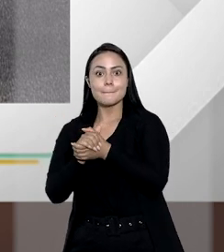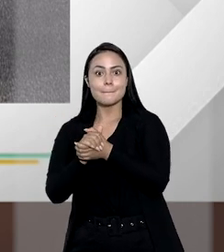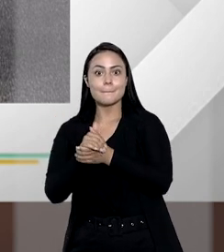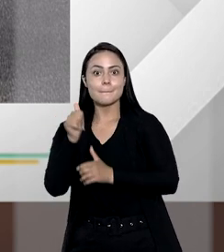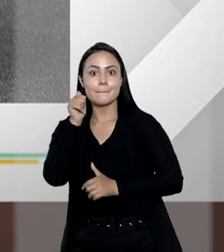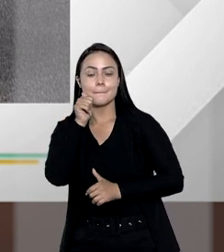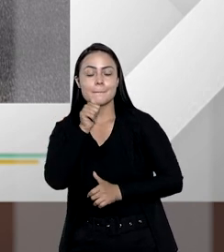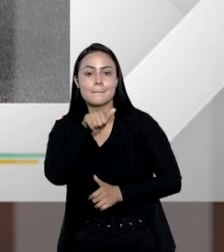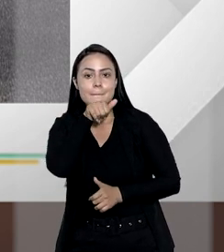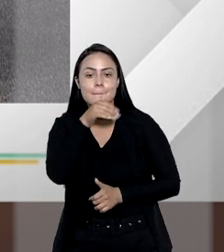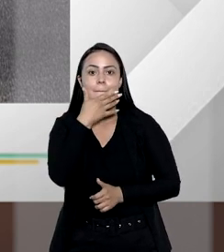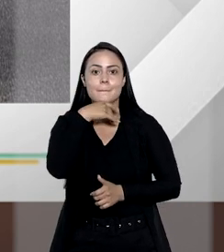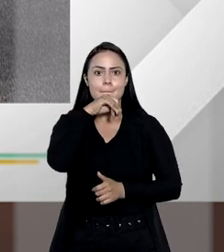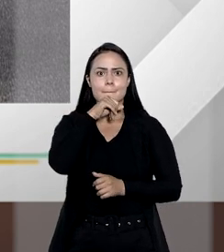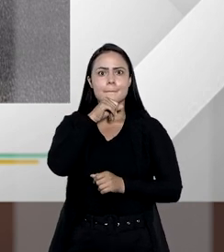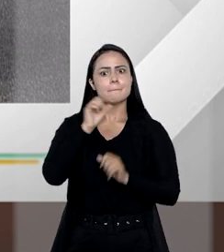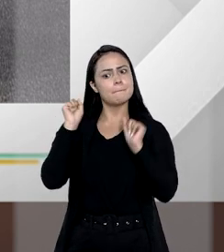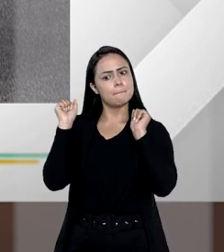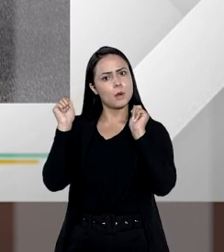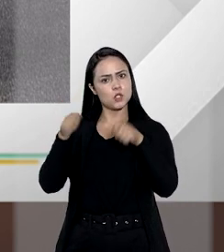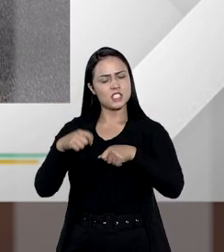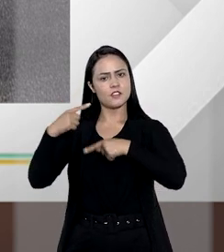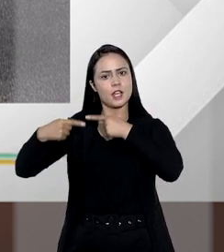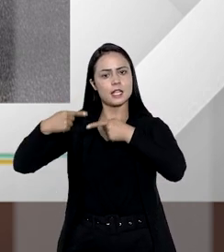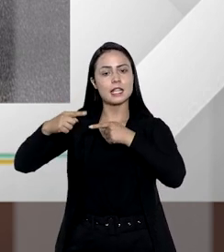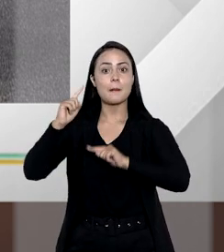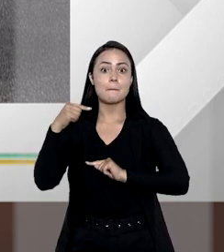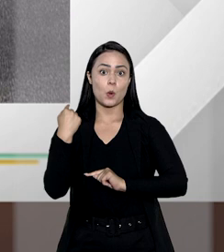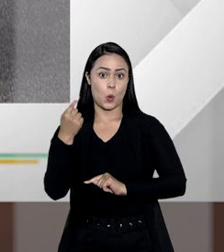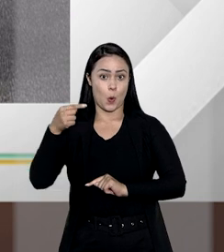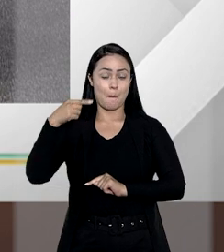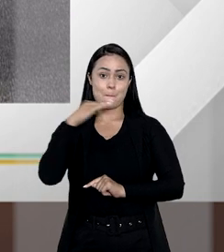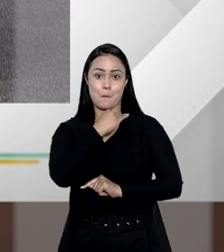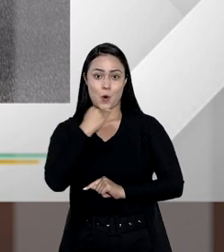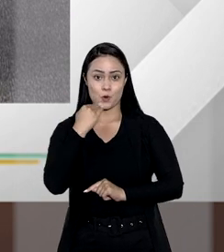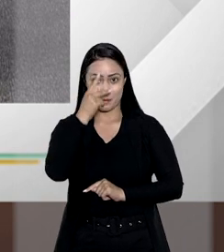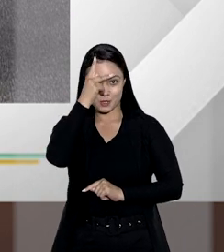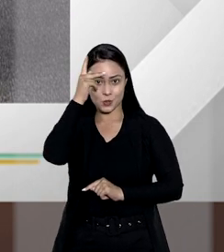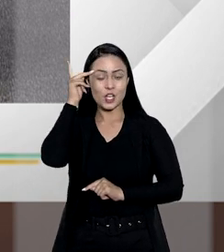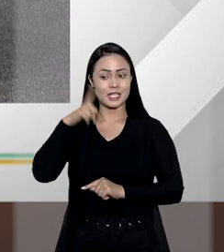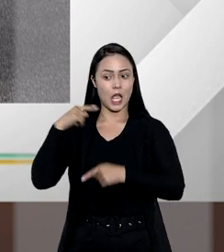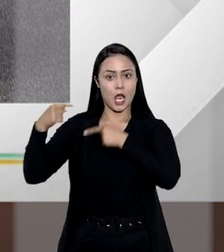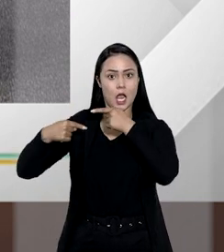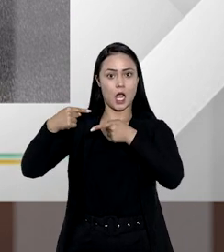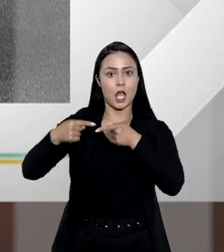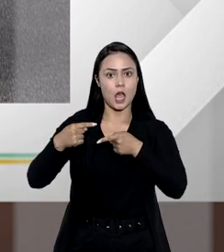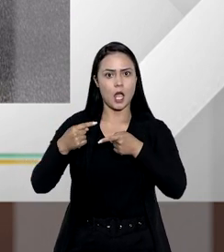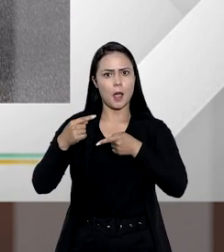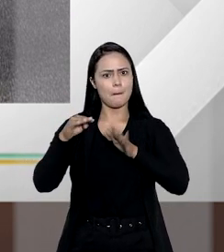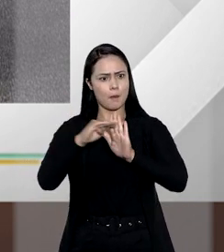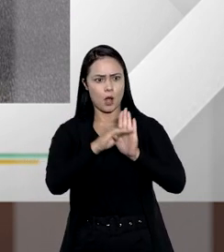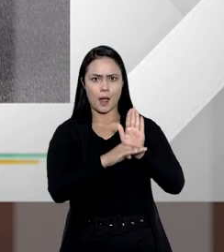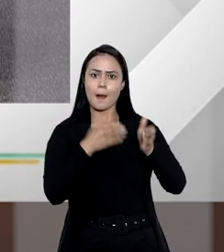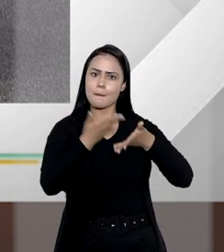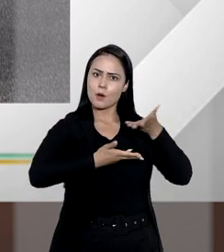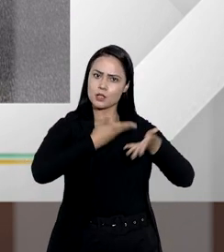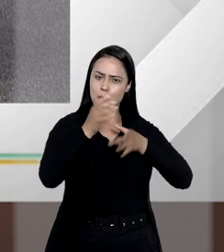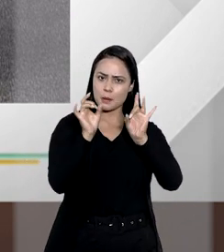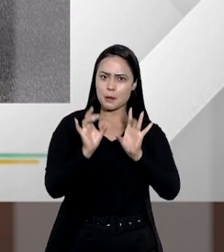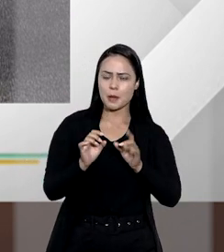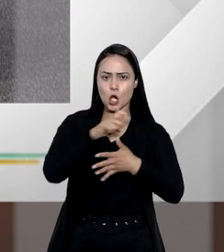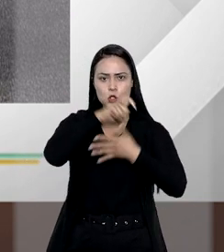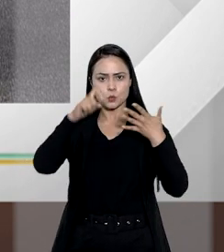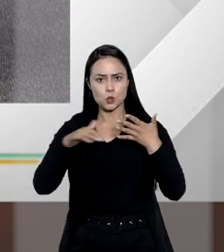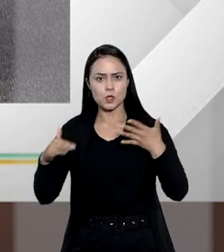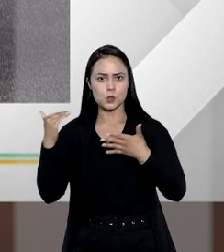companheiros e demais possíveis herdeiros após a morte do autor de uma herança. Neste programa vamos abordar especialmente a